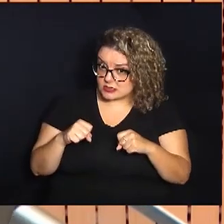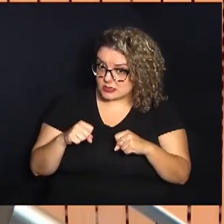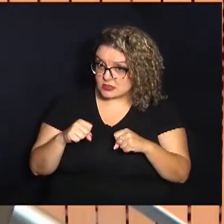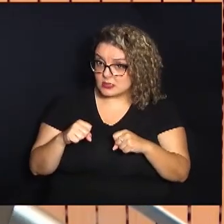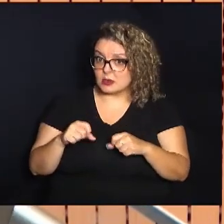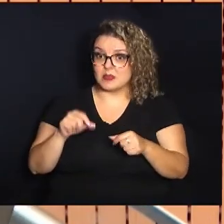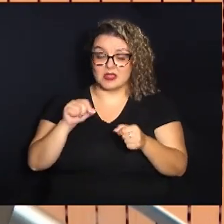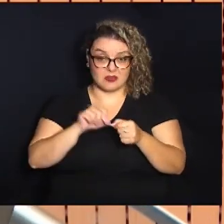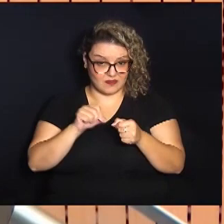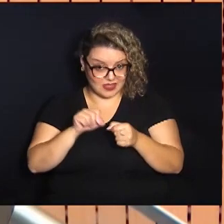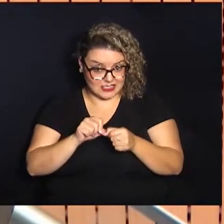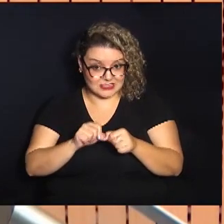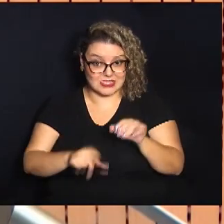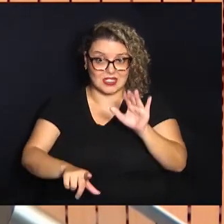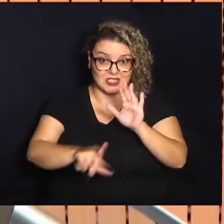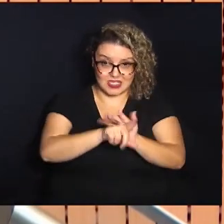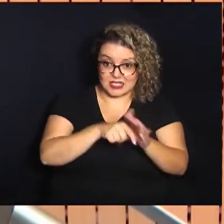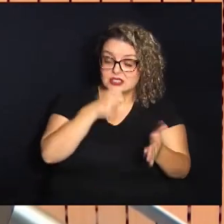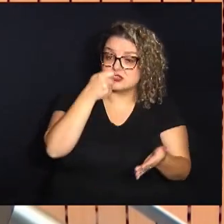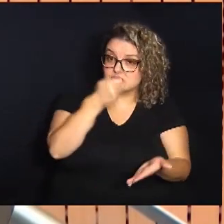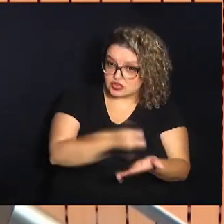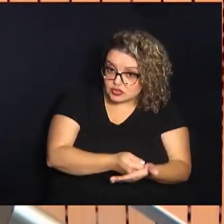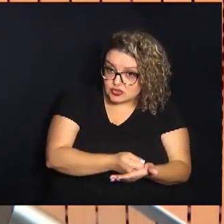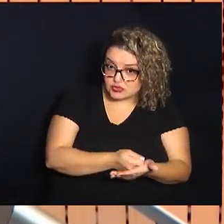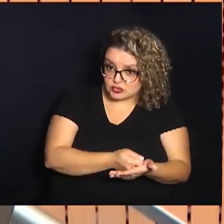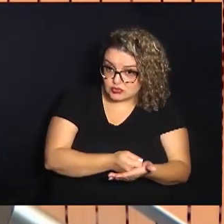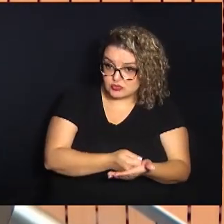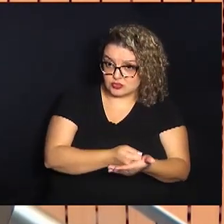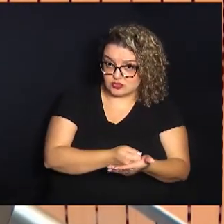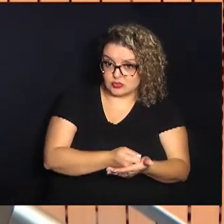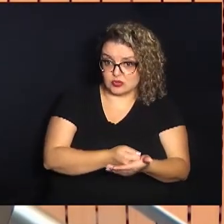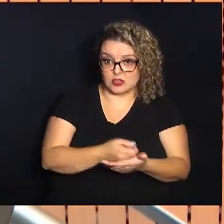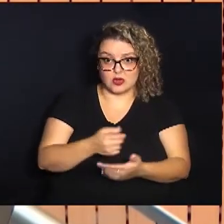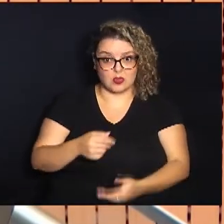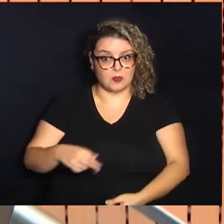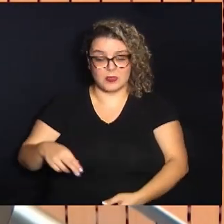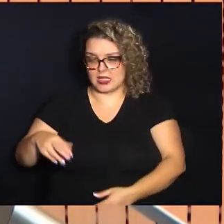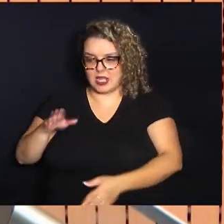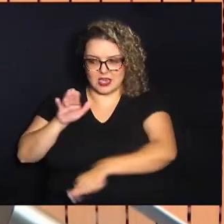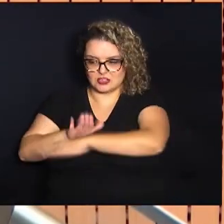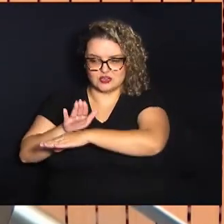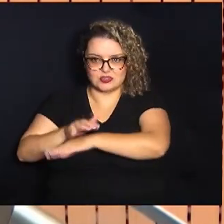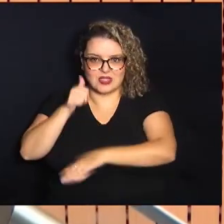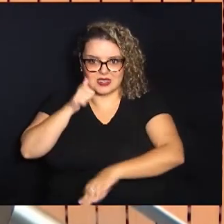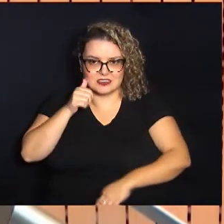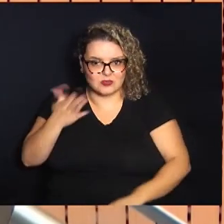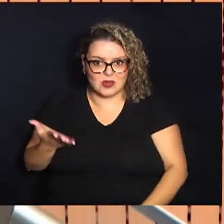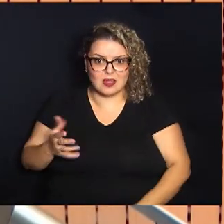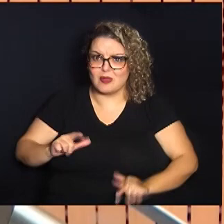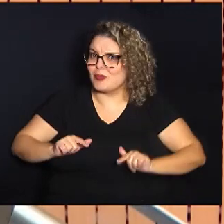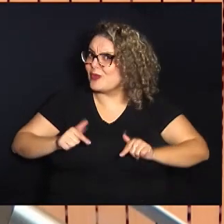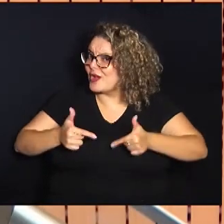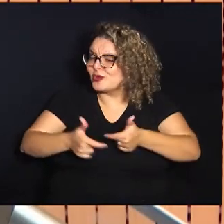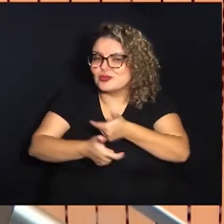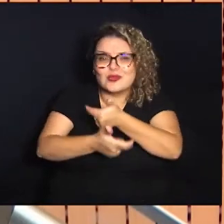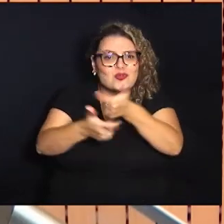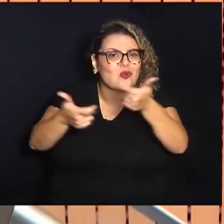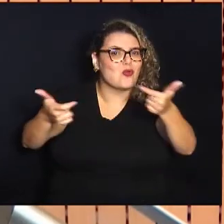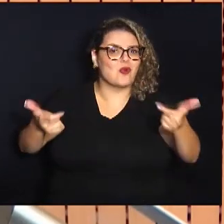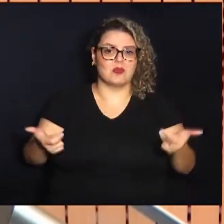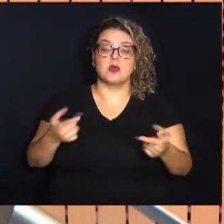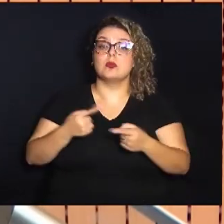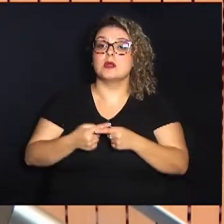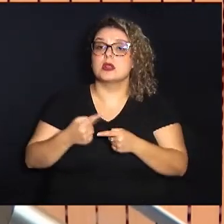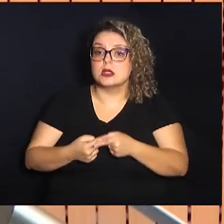fazer com que a lei seja cumprida em face dessa mulher é uma luta muito grande por quê?